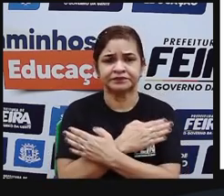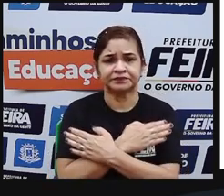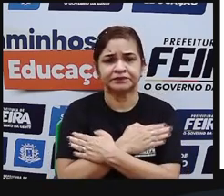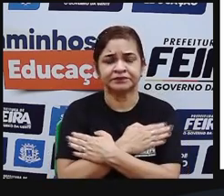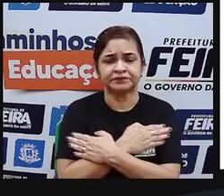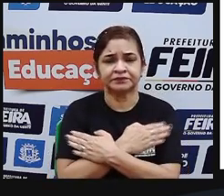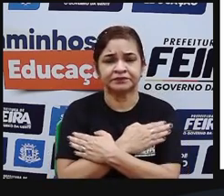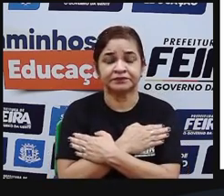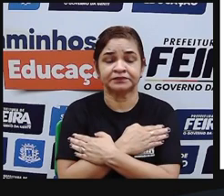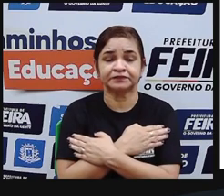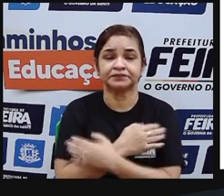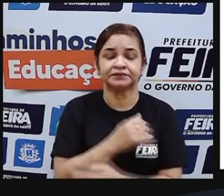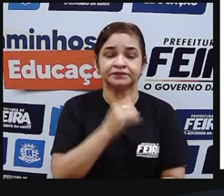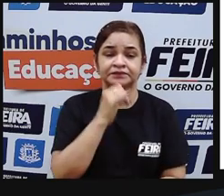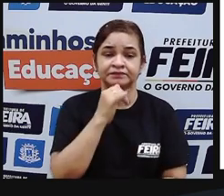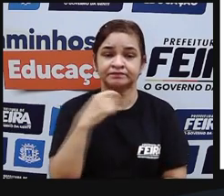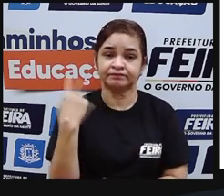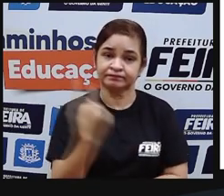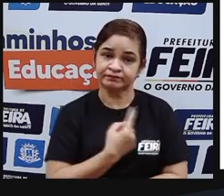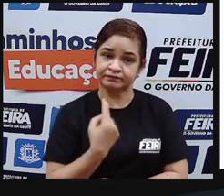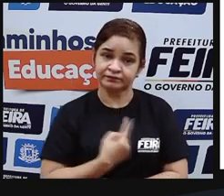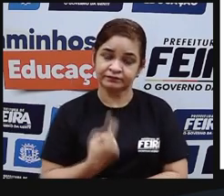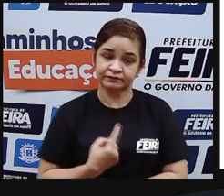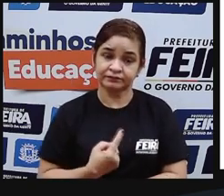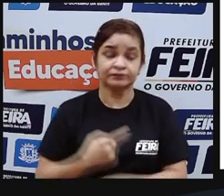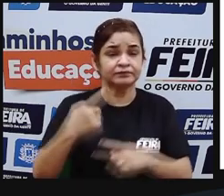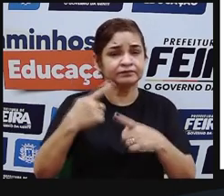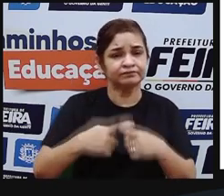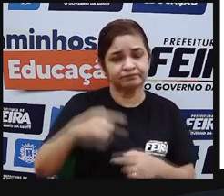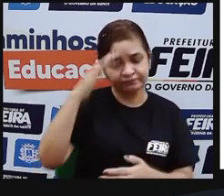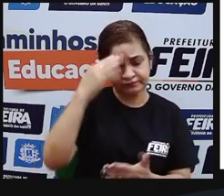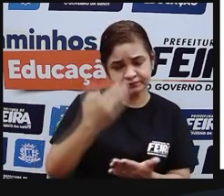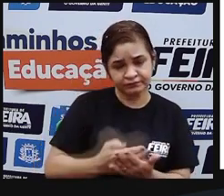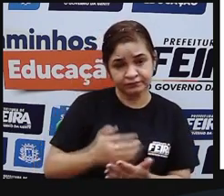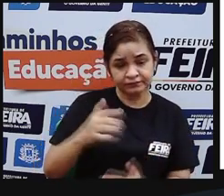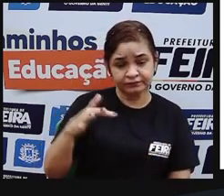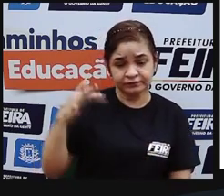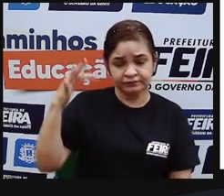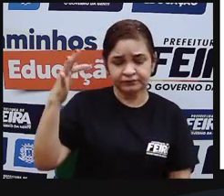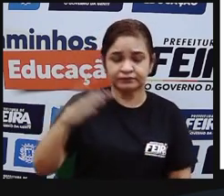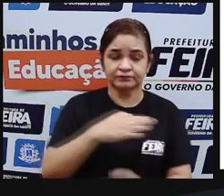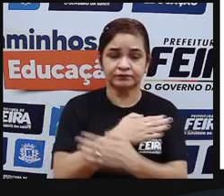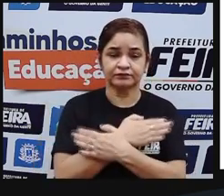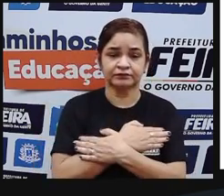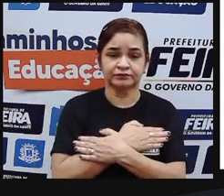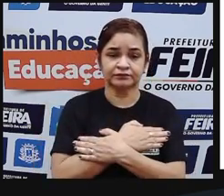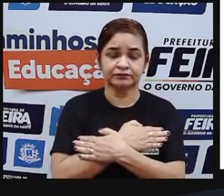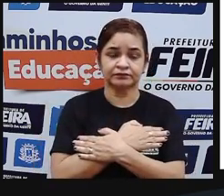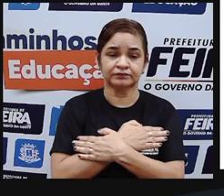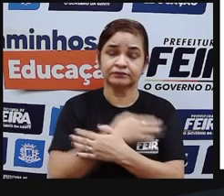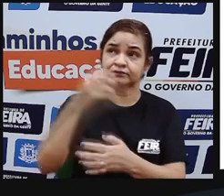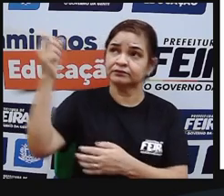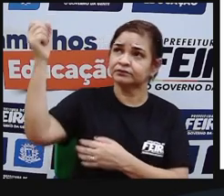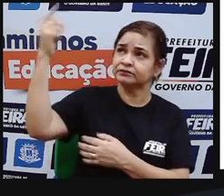mumificação porque acreditavam que após a morte iriam viver ao calor do sol